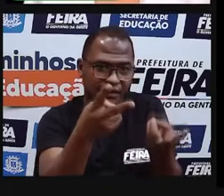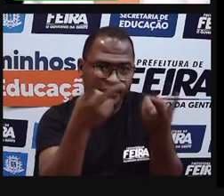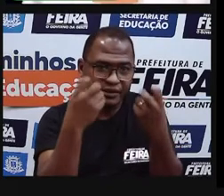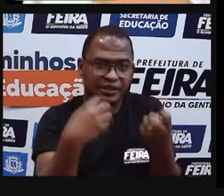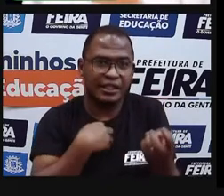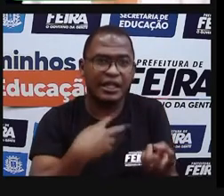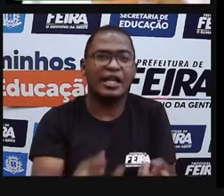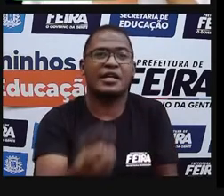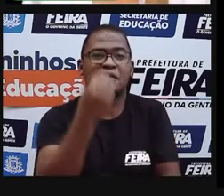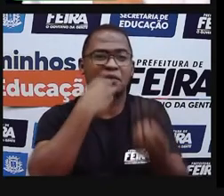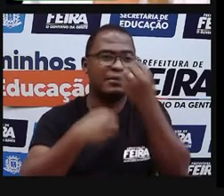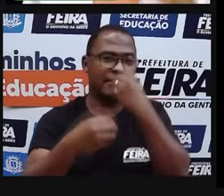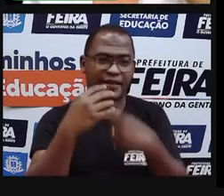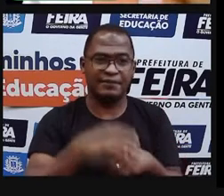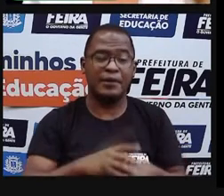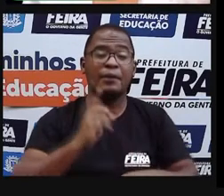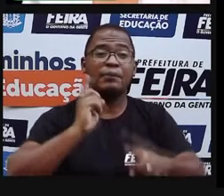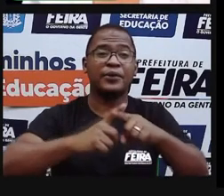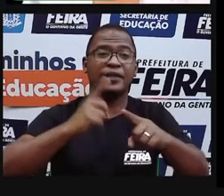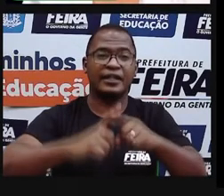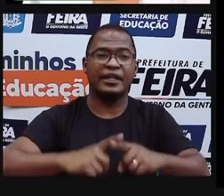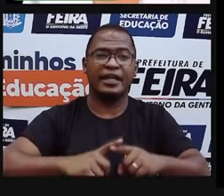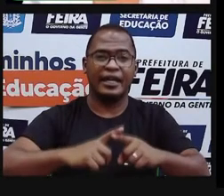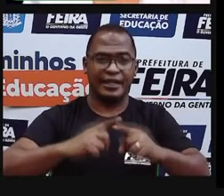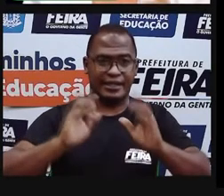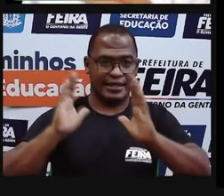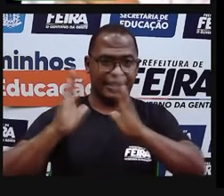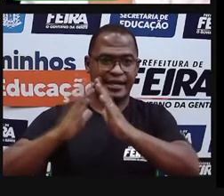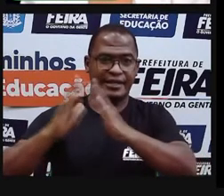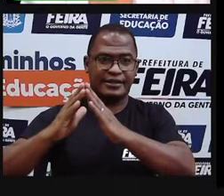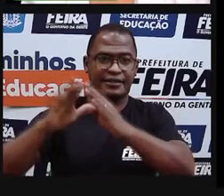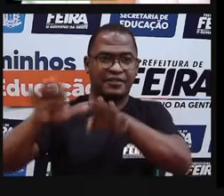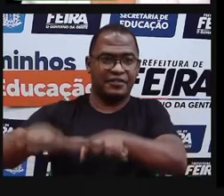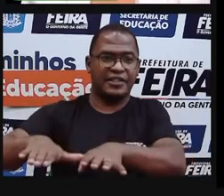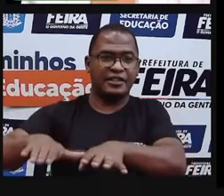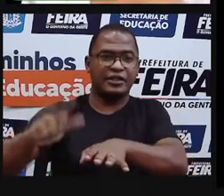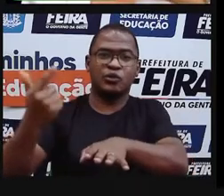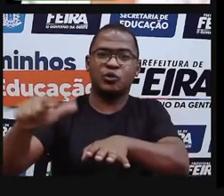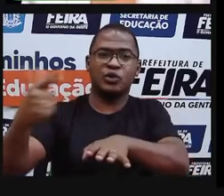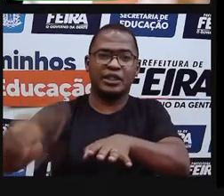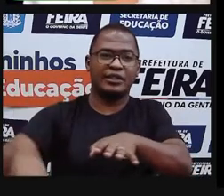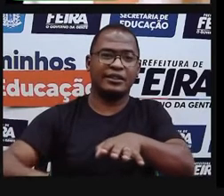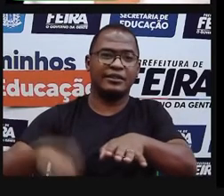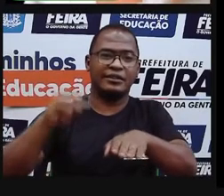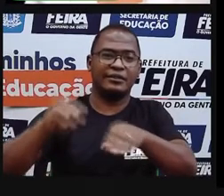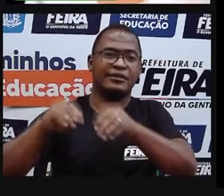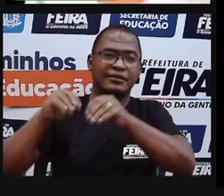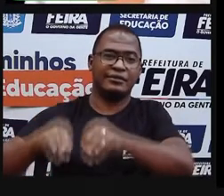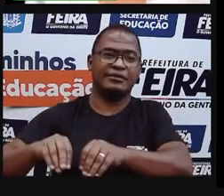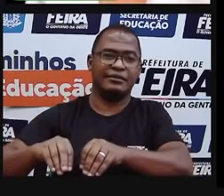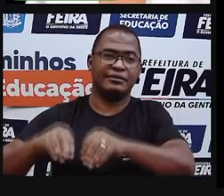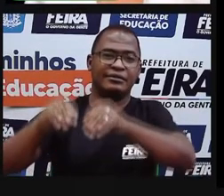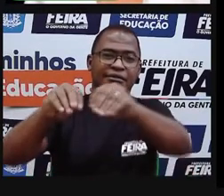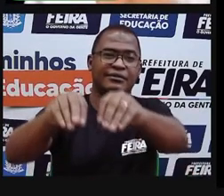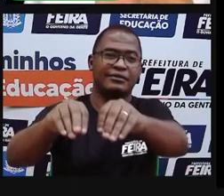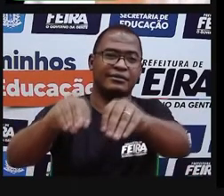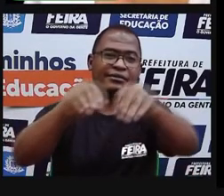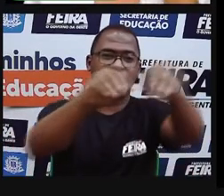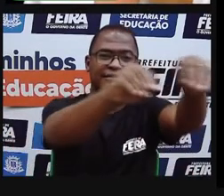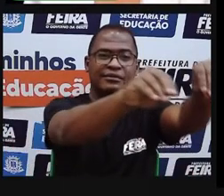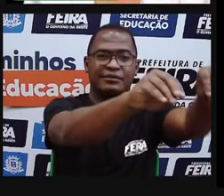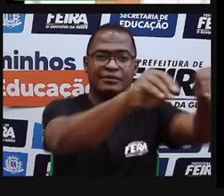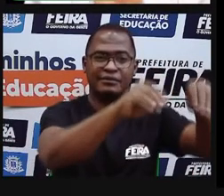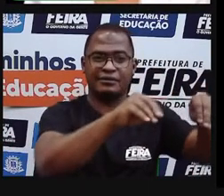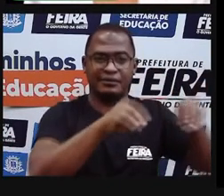vocês que eles não tinham uma moradia fixa. Os homens pré-históricos, eles viviam de lugares em lugares, procurando